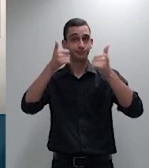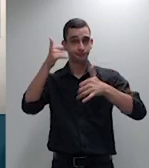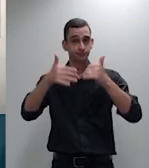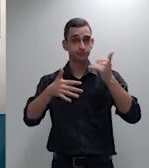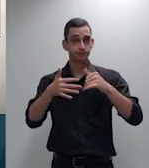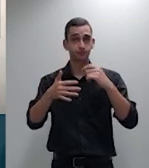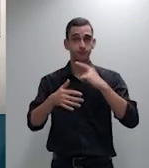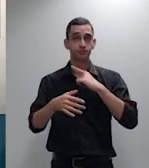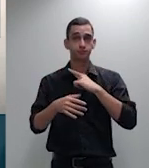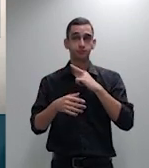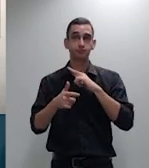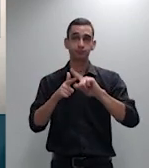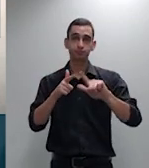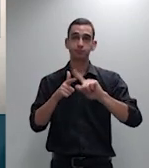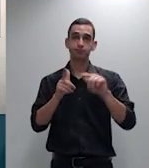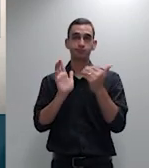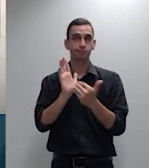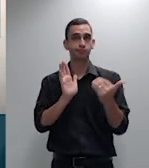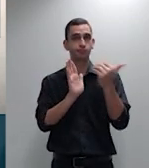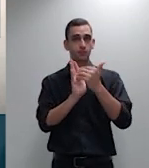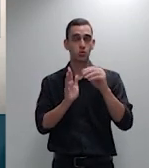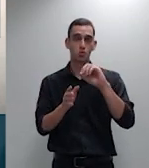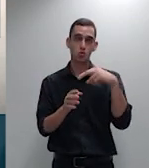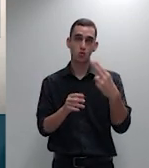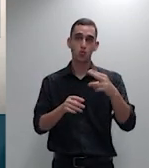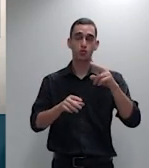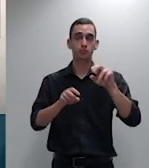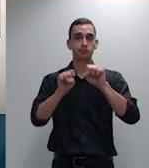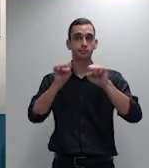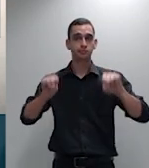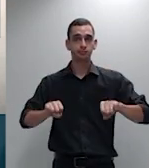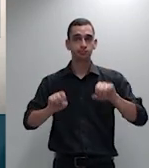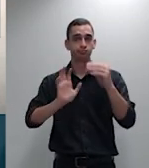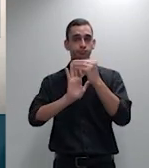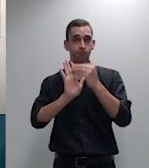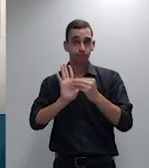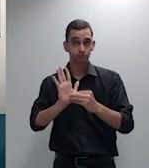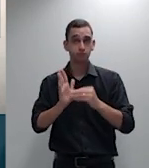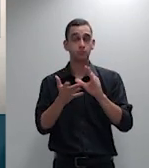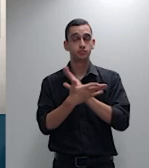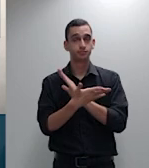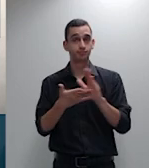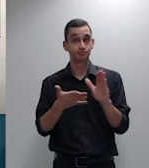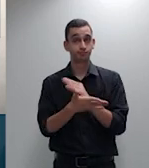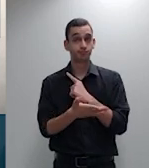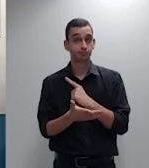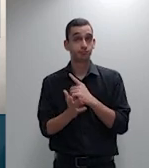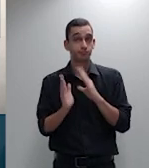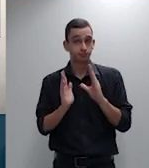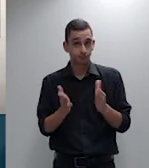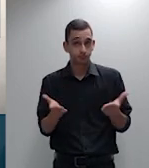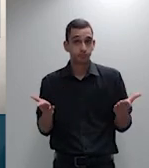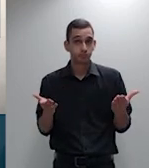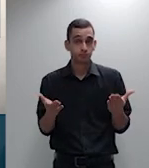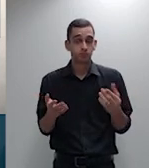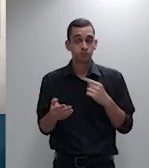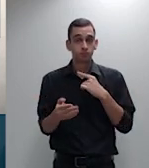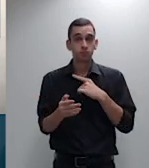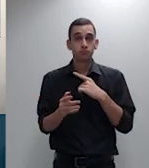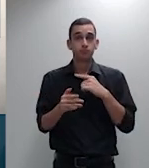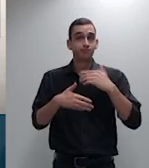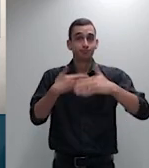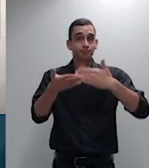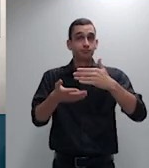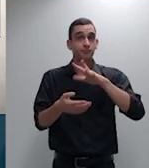externalidades positivas para os consumidores e negativas para as operadoras resultarão em distorções dos